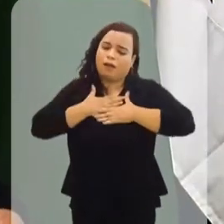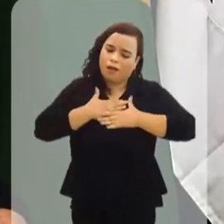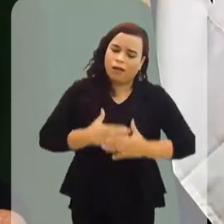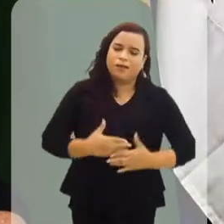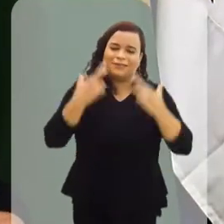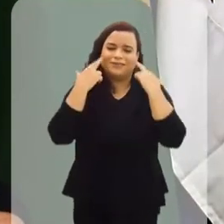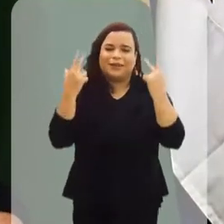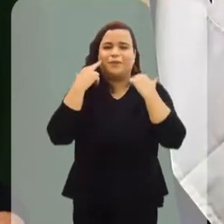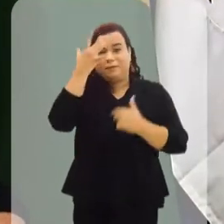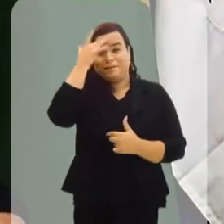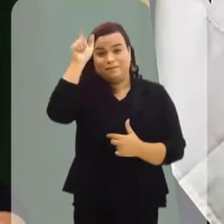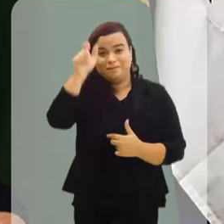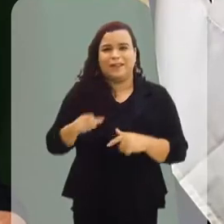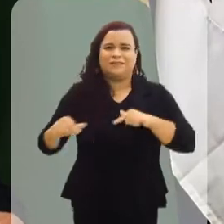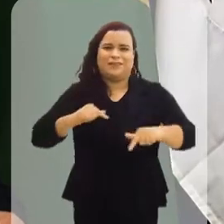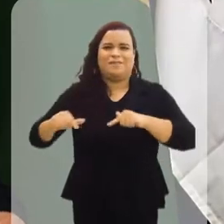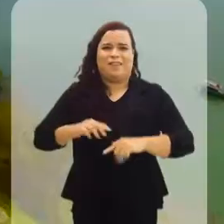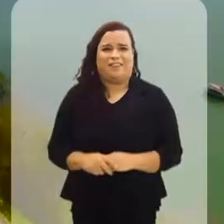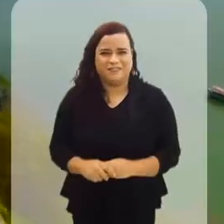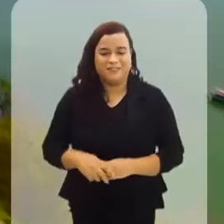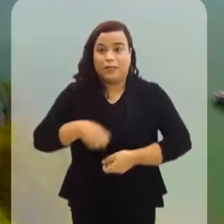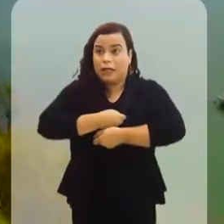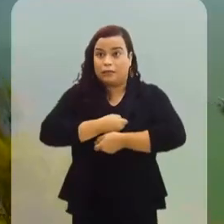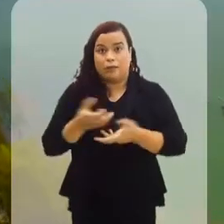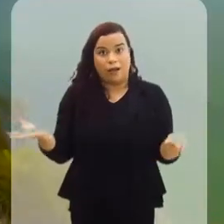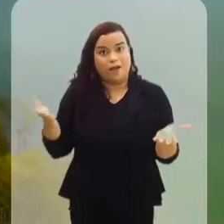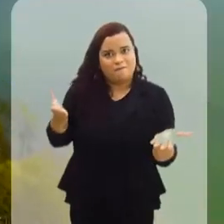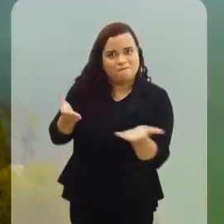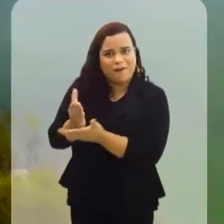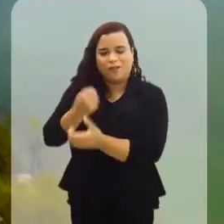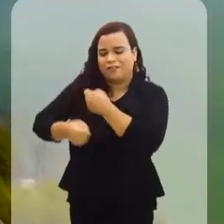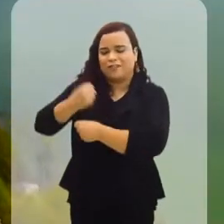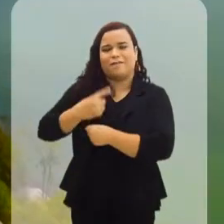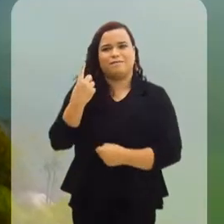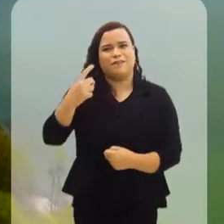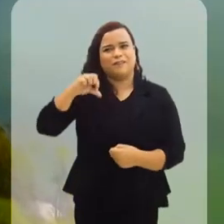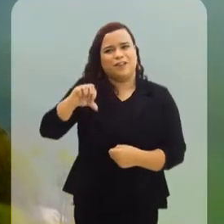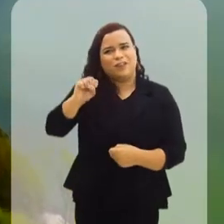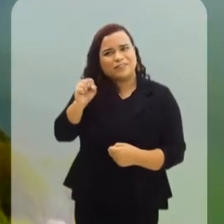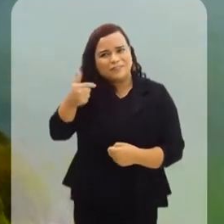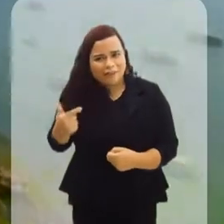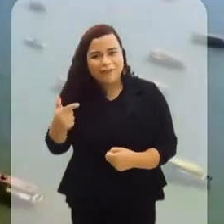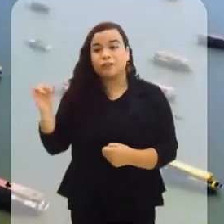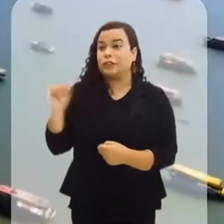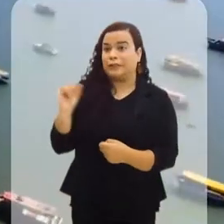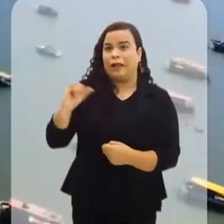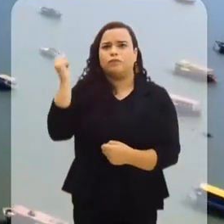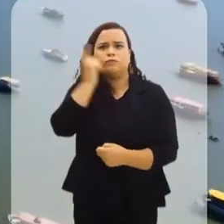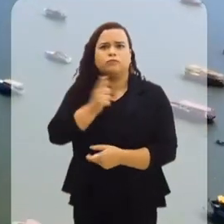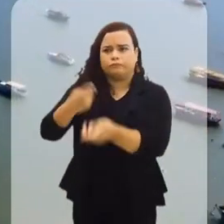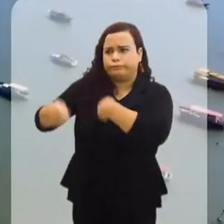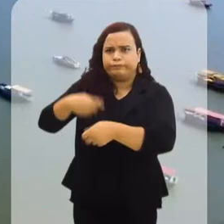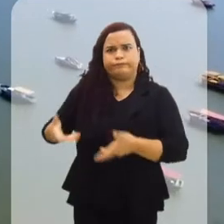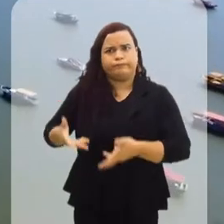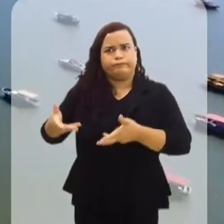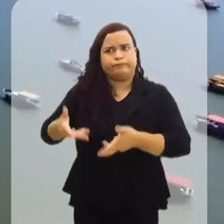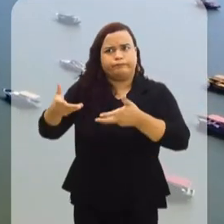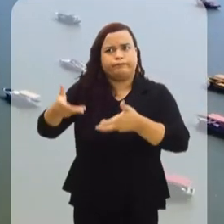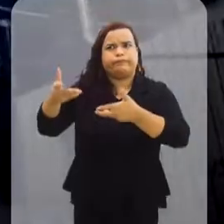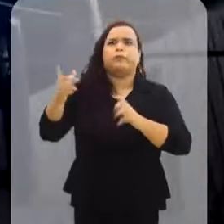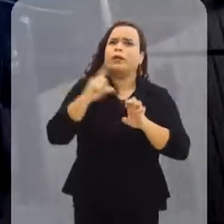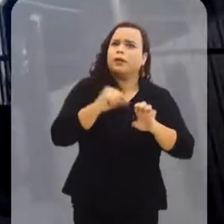trazer tranquilidade para o trabalhador. Desde a inauguração do porto, 1982, Itaguaí passou a ter crescimento